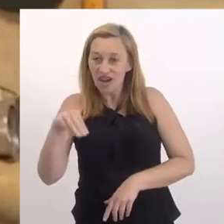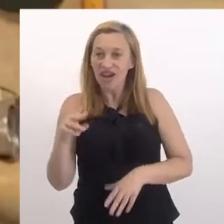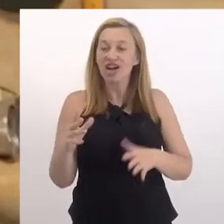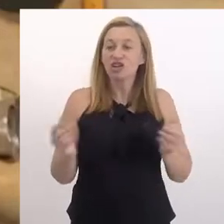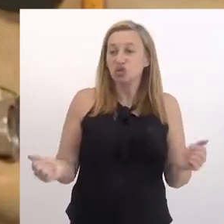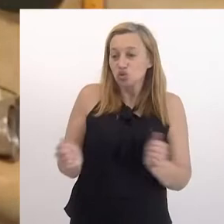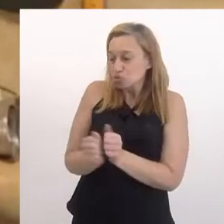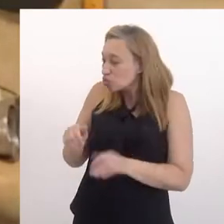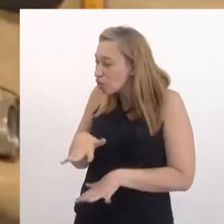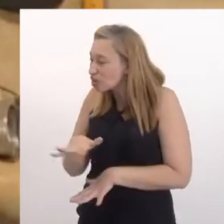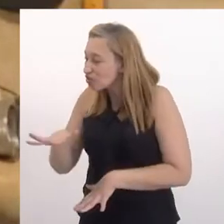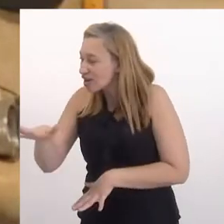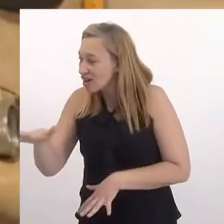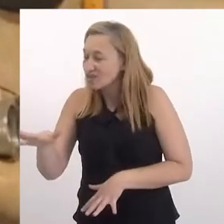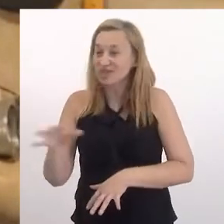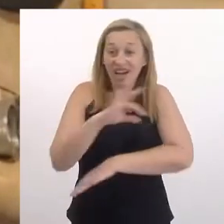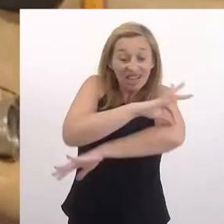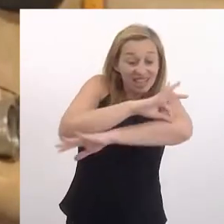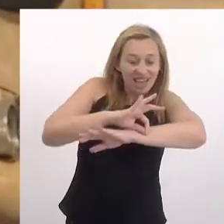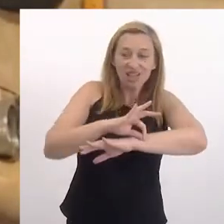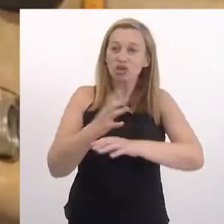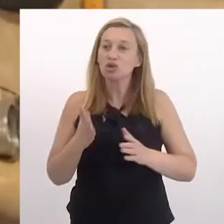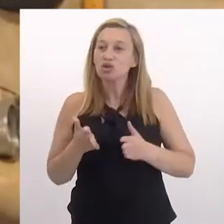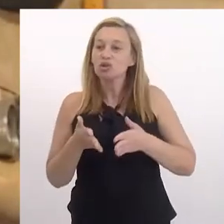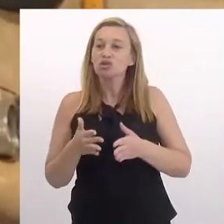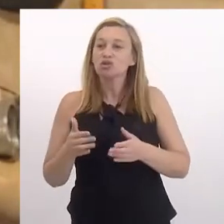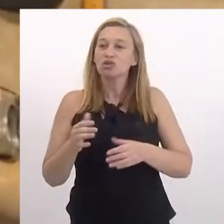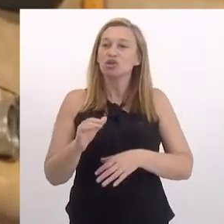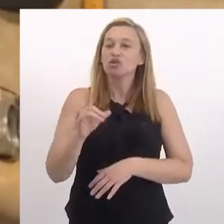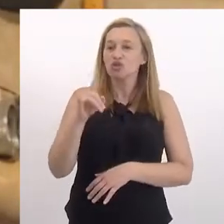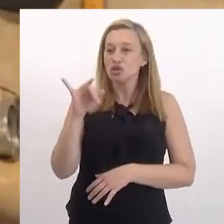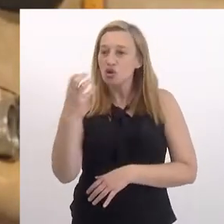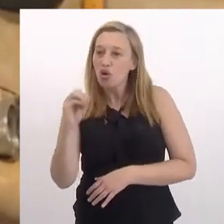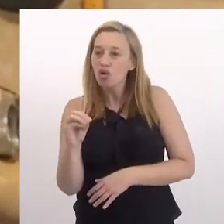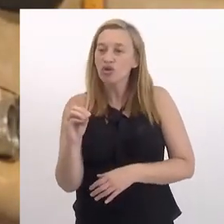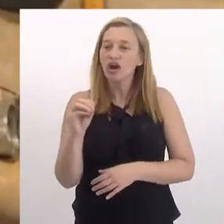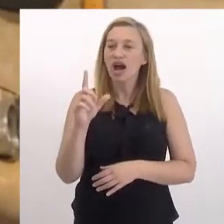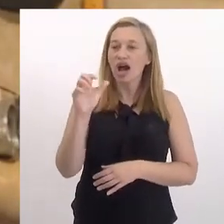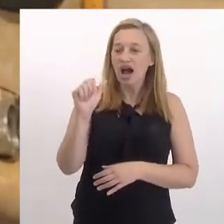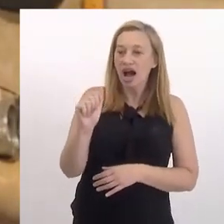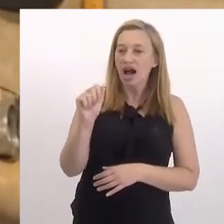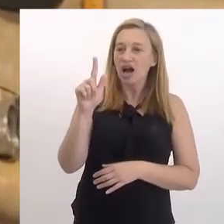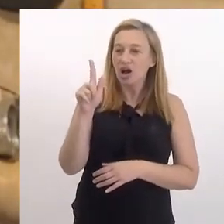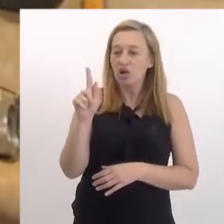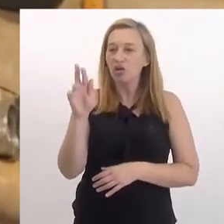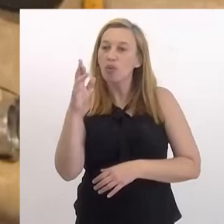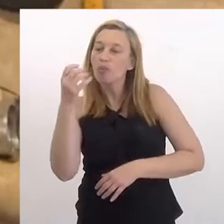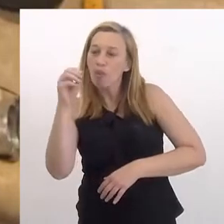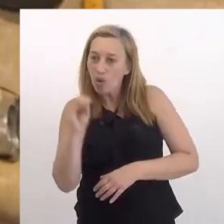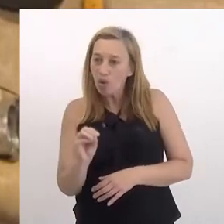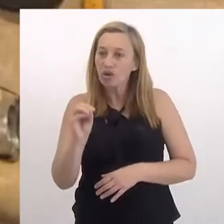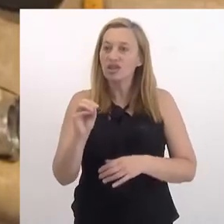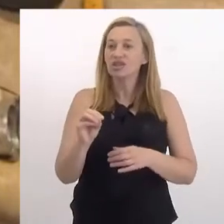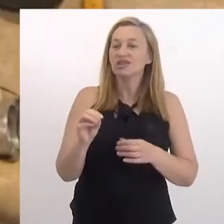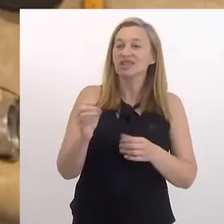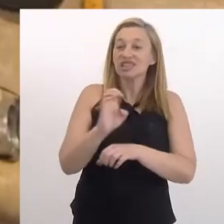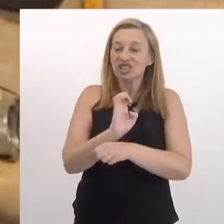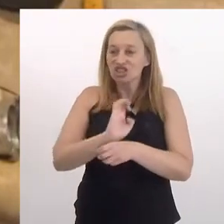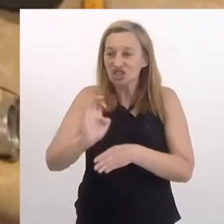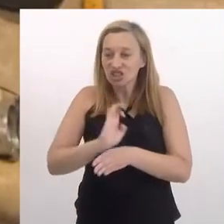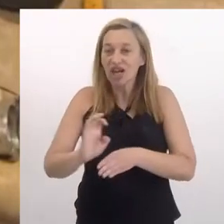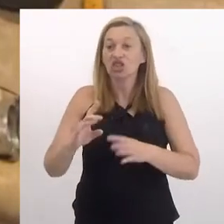subi as favelas juntos com os arquitetos e sociólogos, antropólogos, urbanistas, fazendo